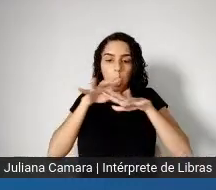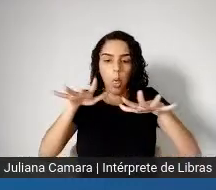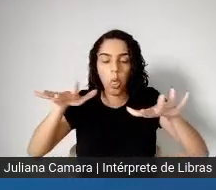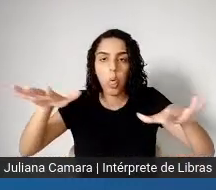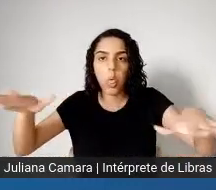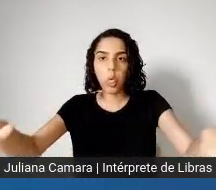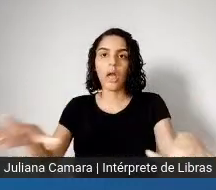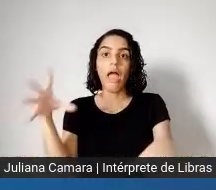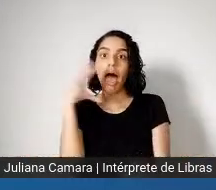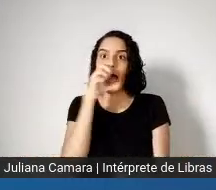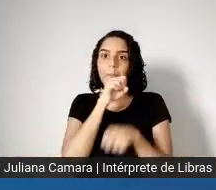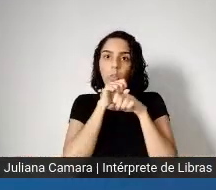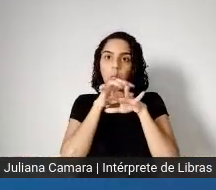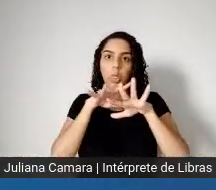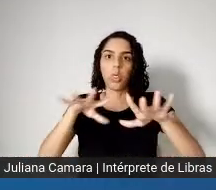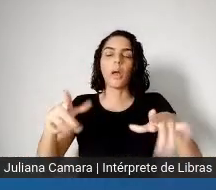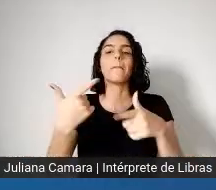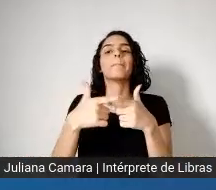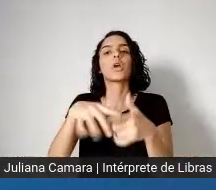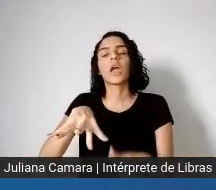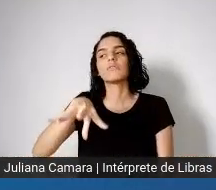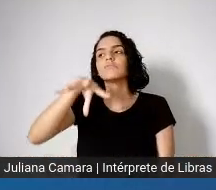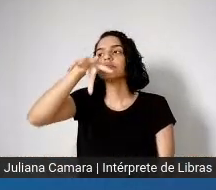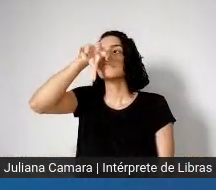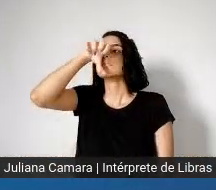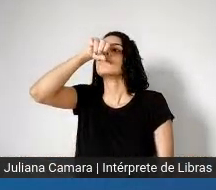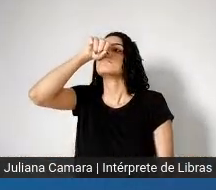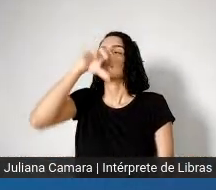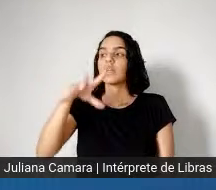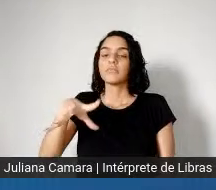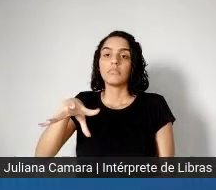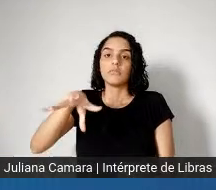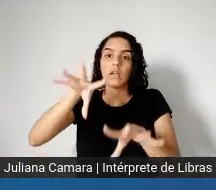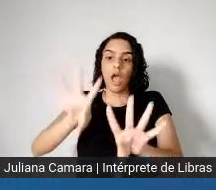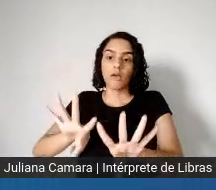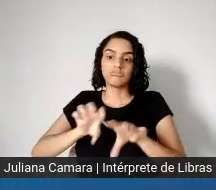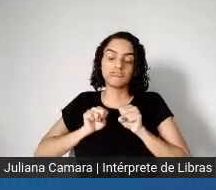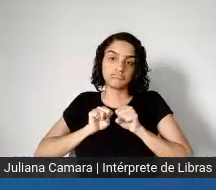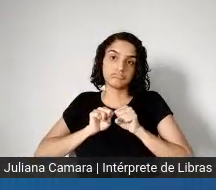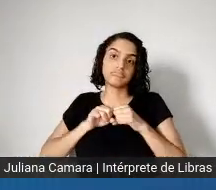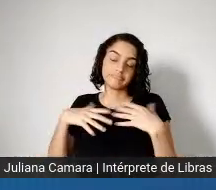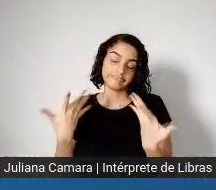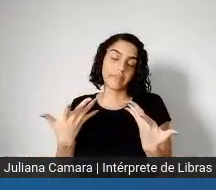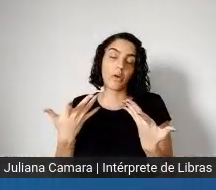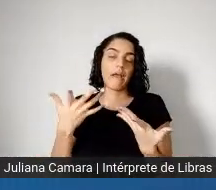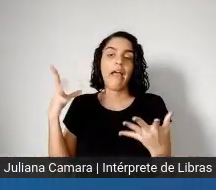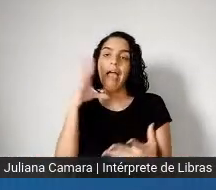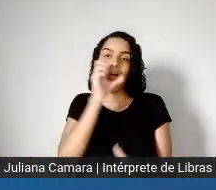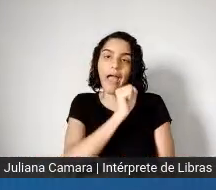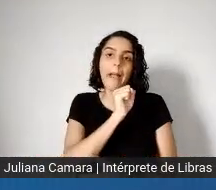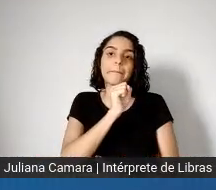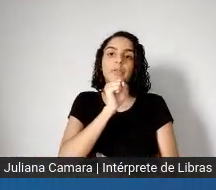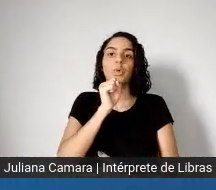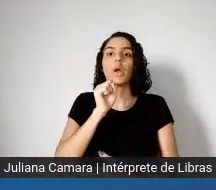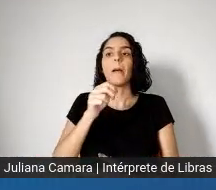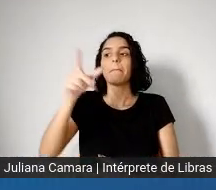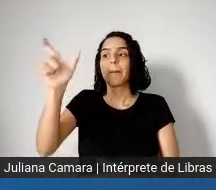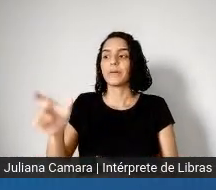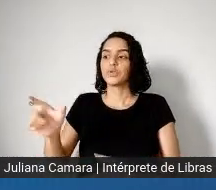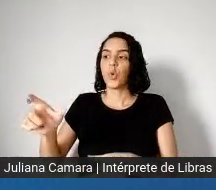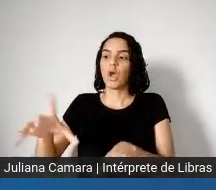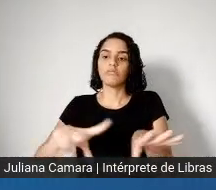né, por via, né, por contatos, né, entre pessoas, né, interpessoal, e dado a